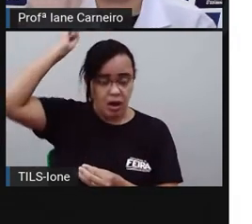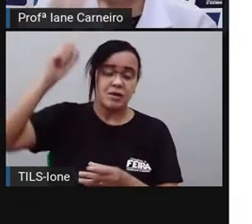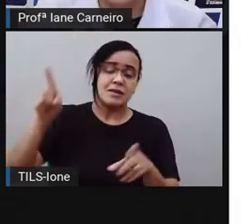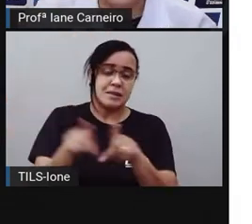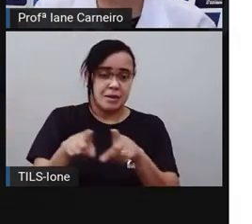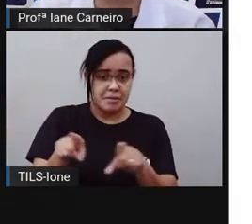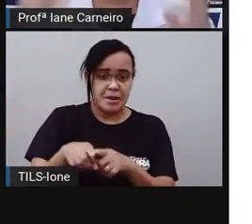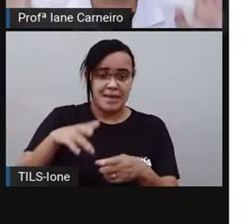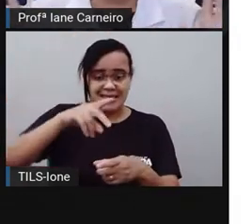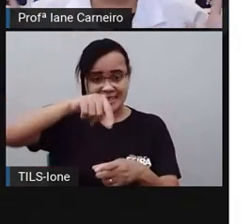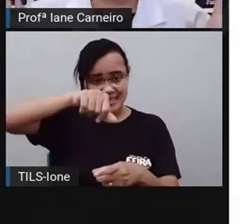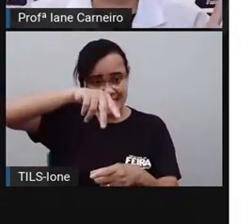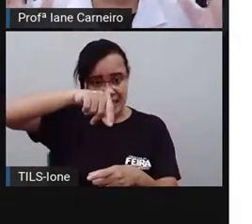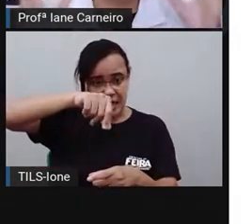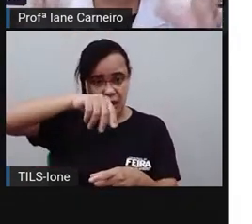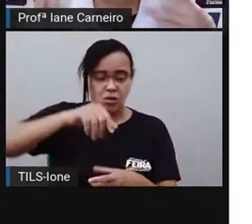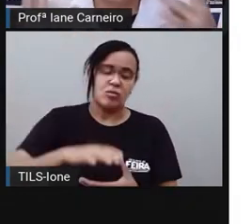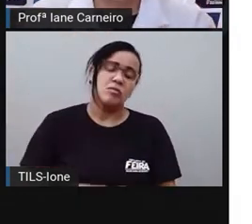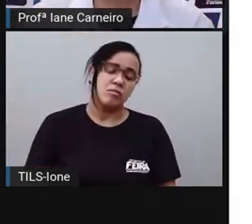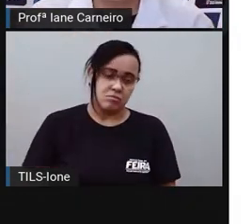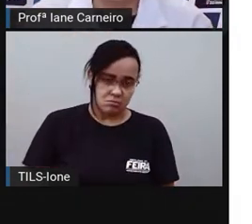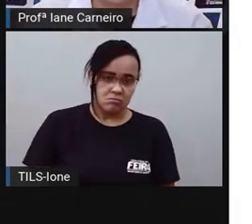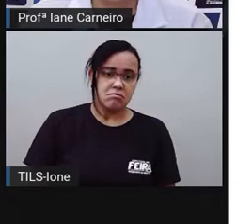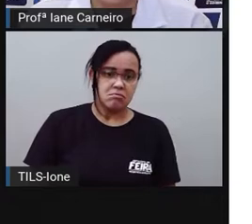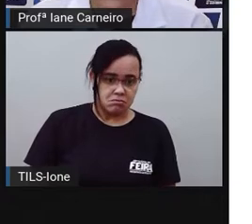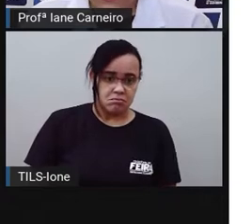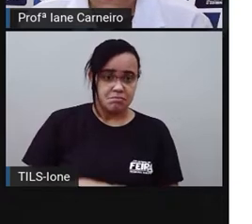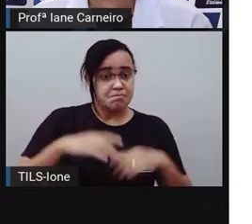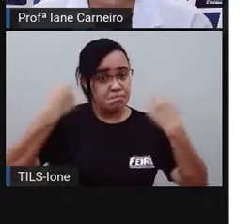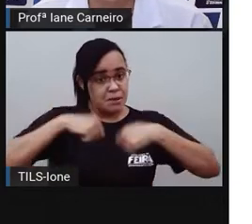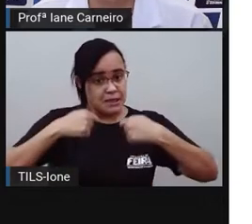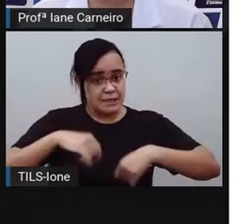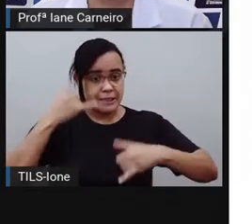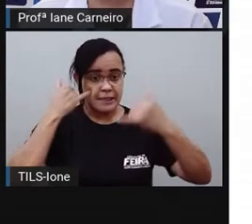recheio, a carne. Enfim, tem que trazer todas essas informações.